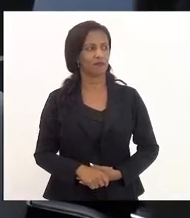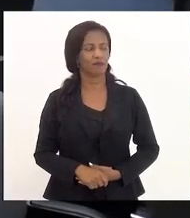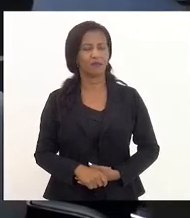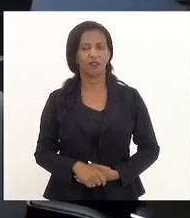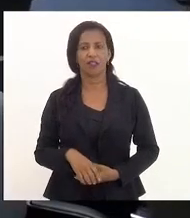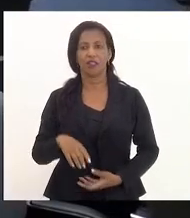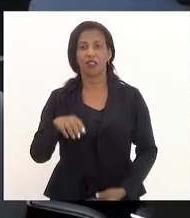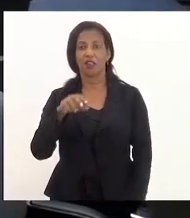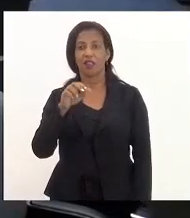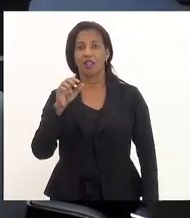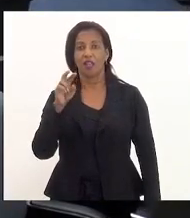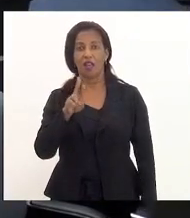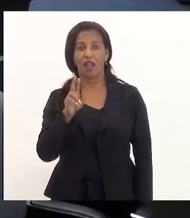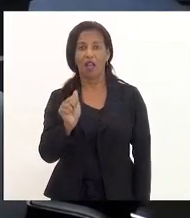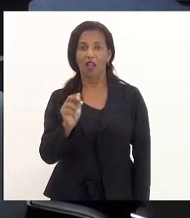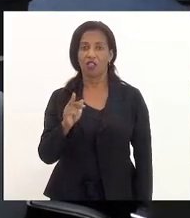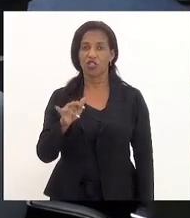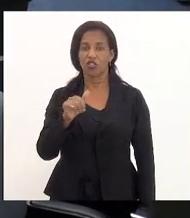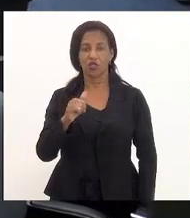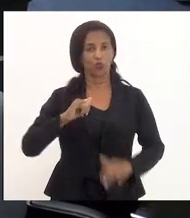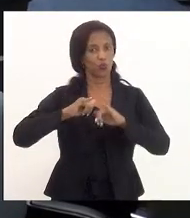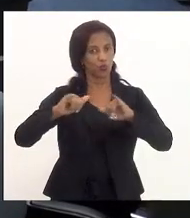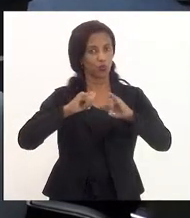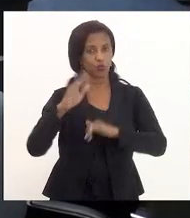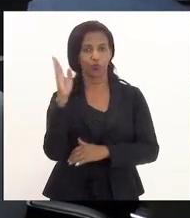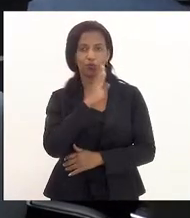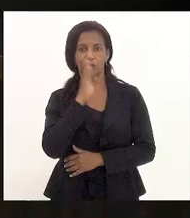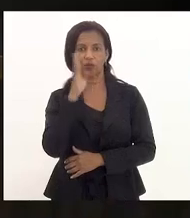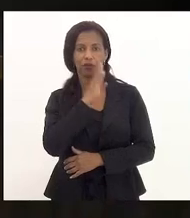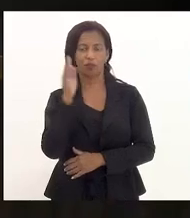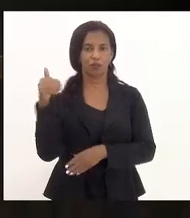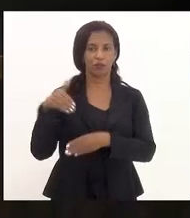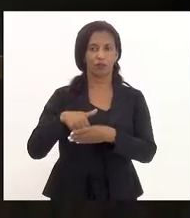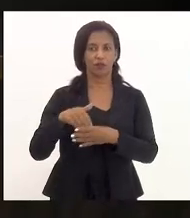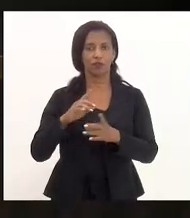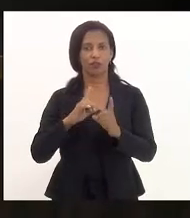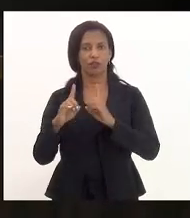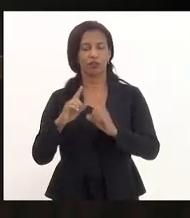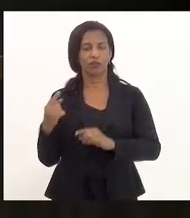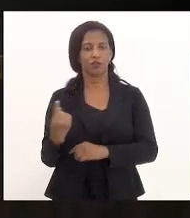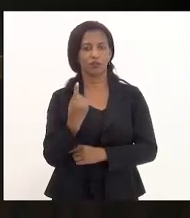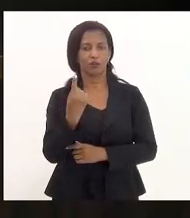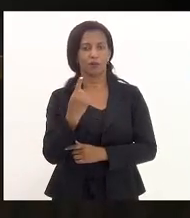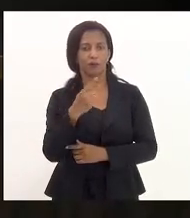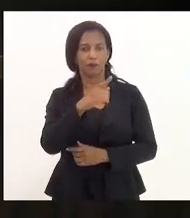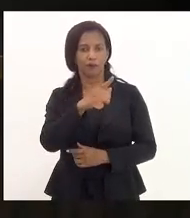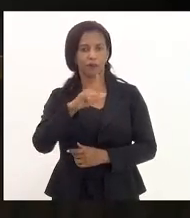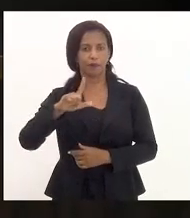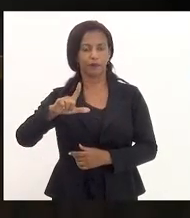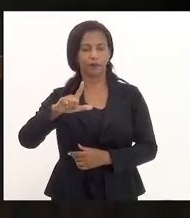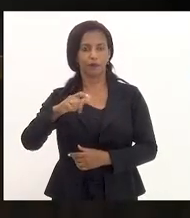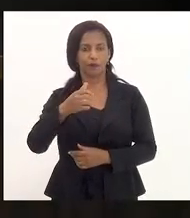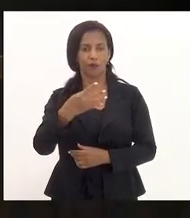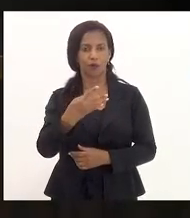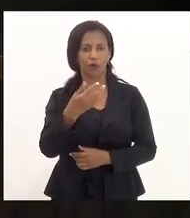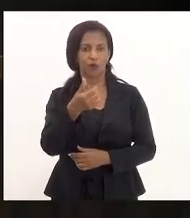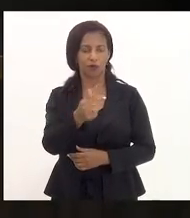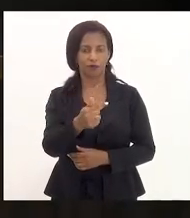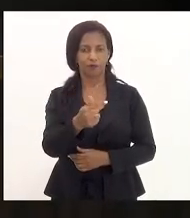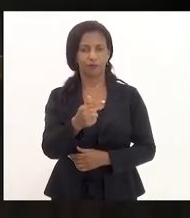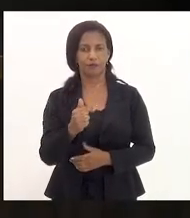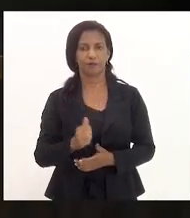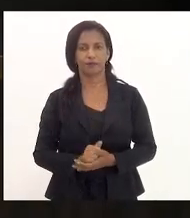Giovanni Ratinho. Anuncio em regime de urgência, em votação, em discussão única. Projeto de lei 47